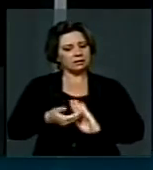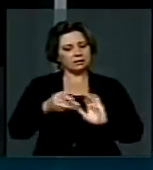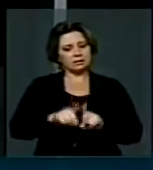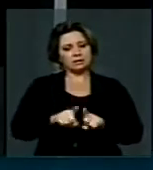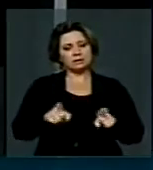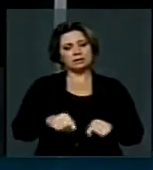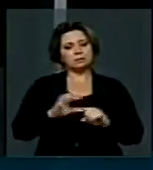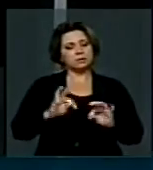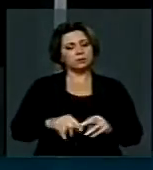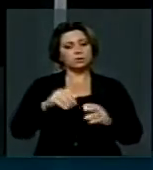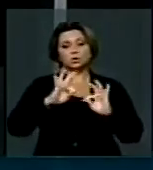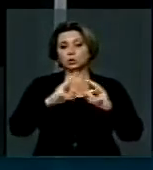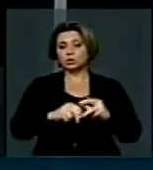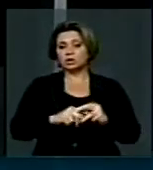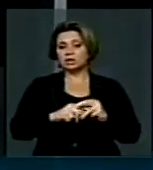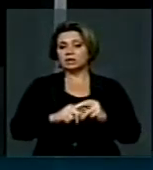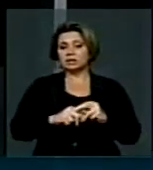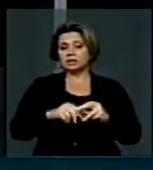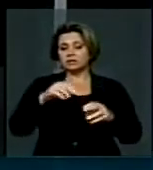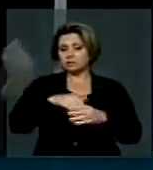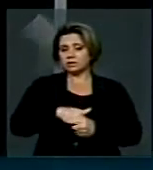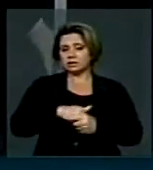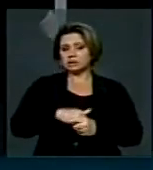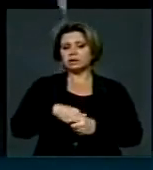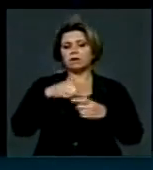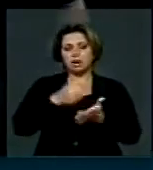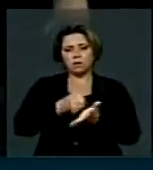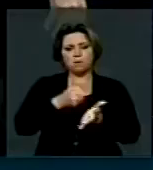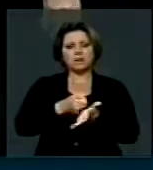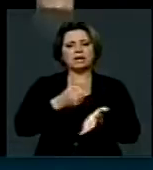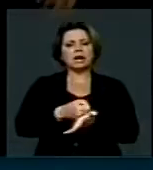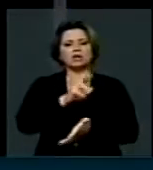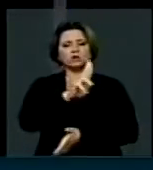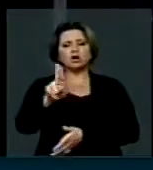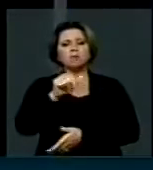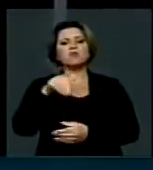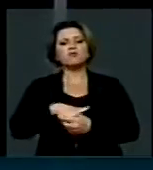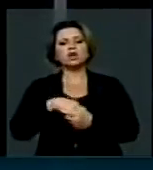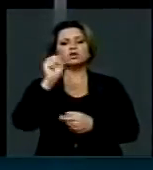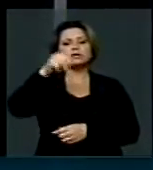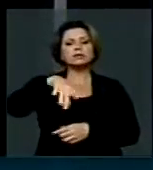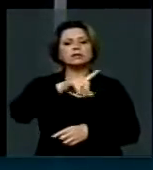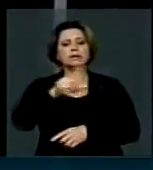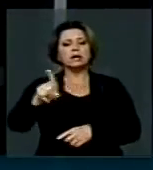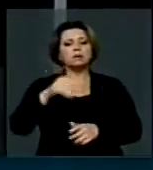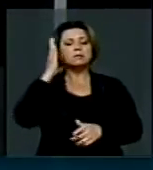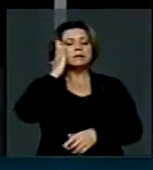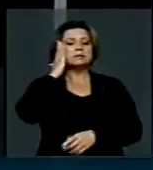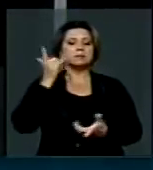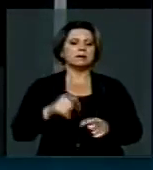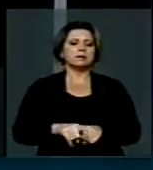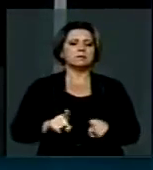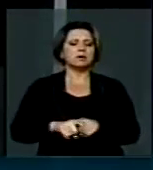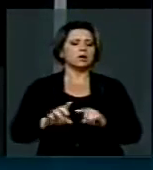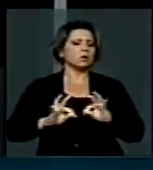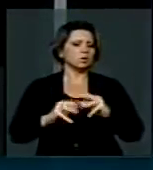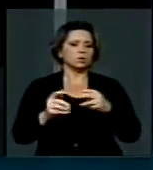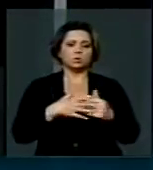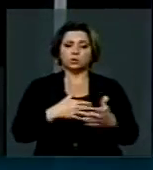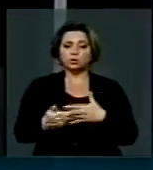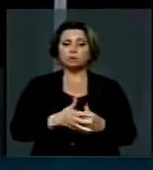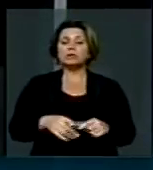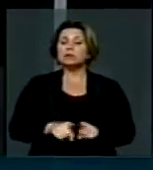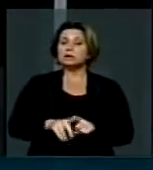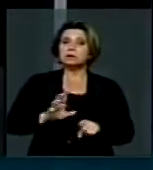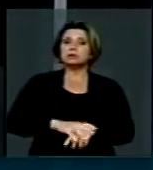as votações, que acabava com o voto secreto em qualquer uma das instâncias colocadas,